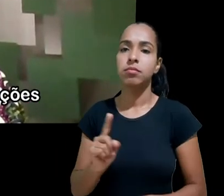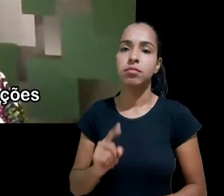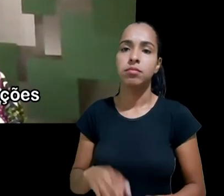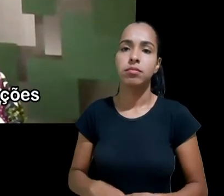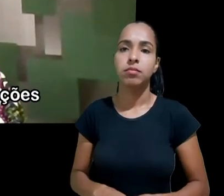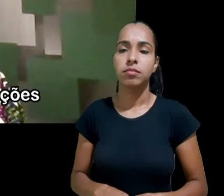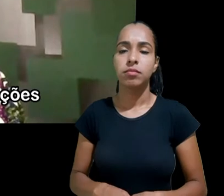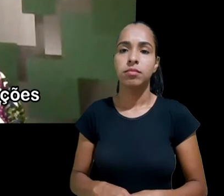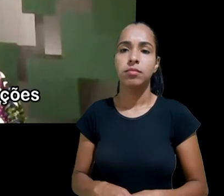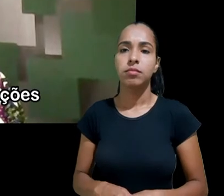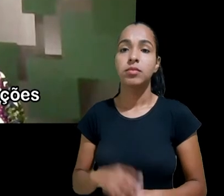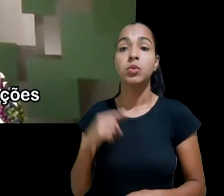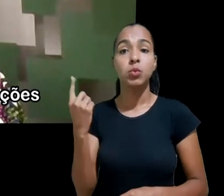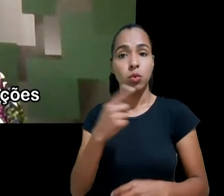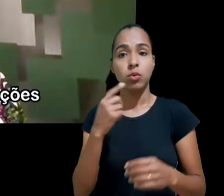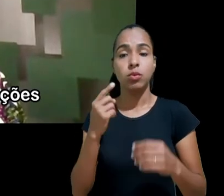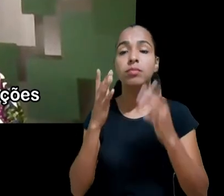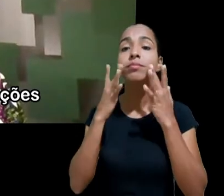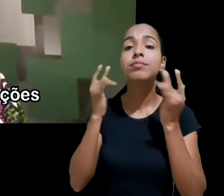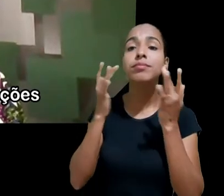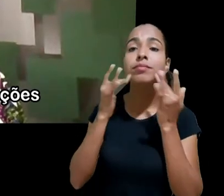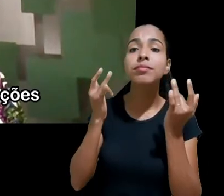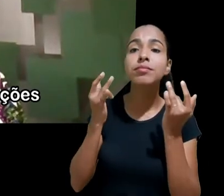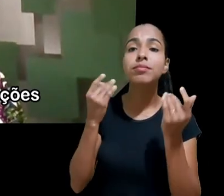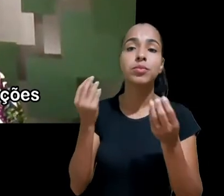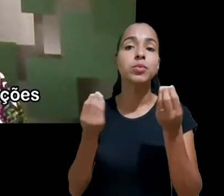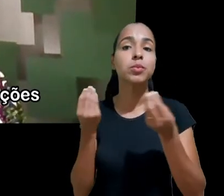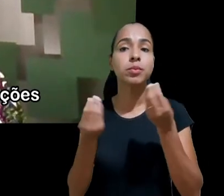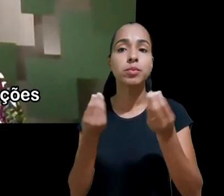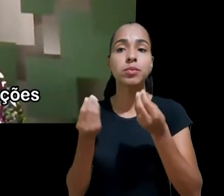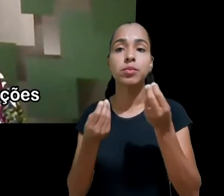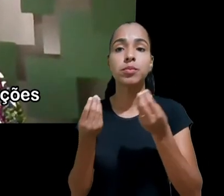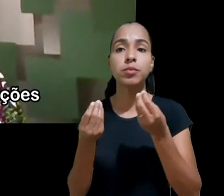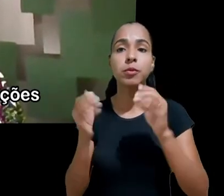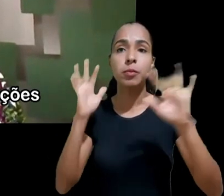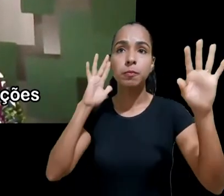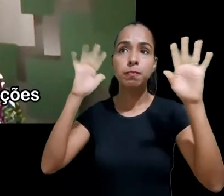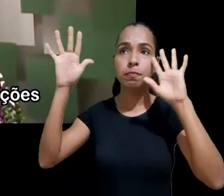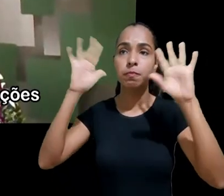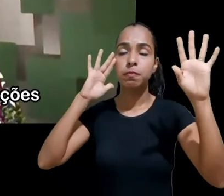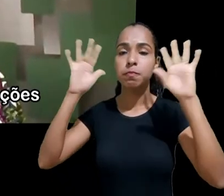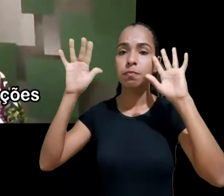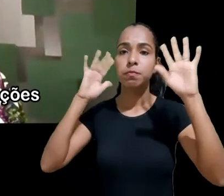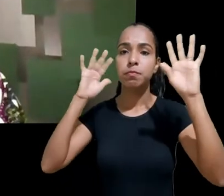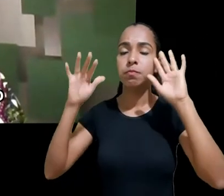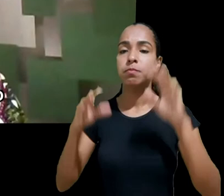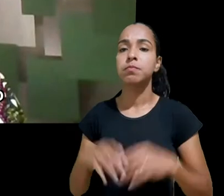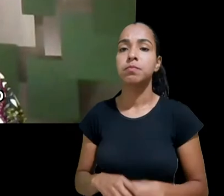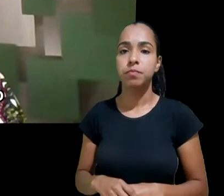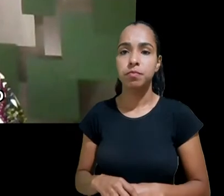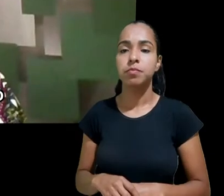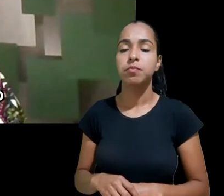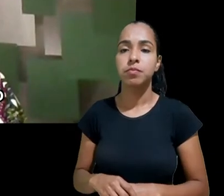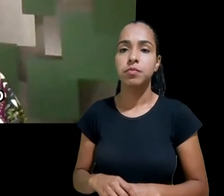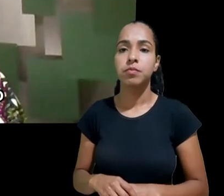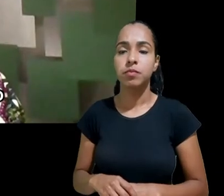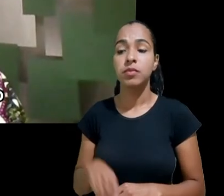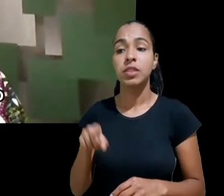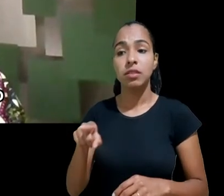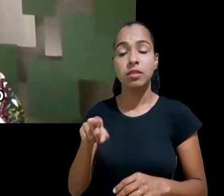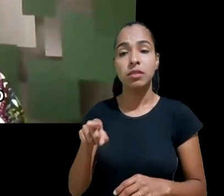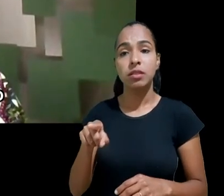também temos que voltar e analisar algumas dessas intervenções para garantir que o que está sendo oferecido é